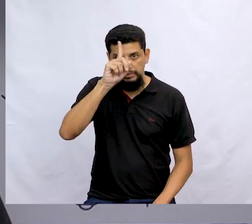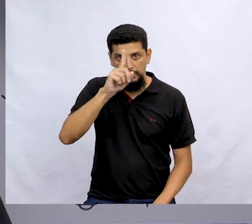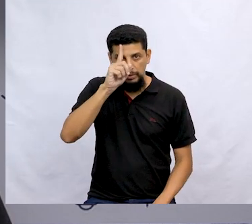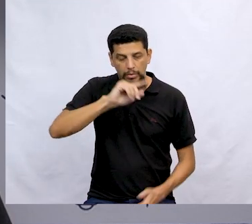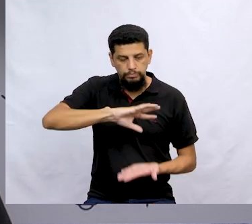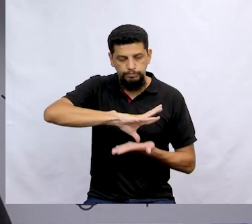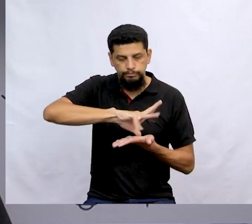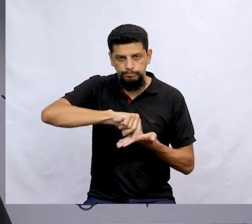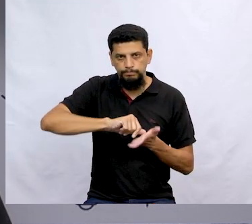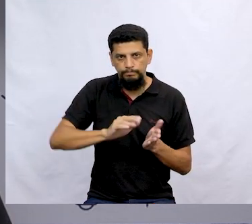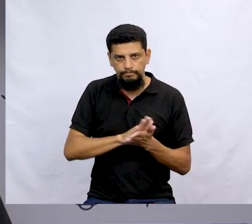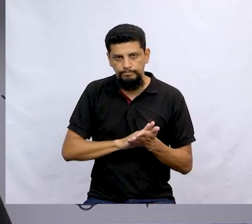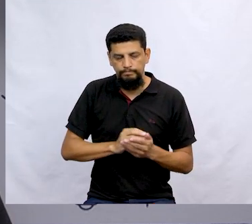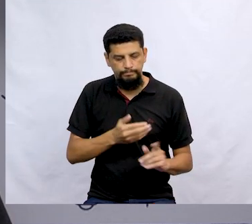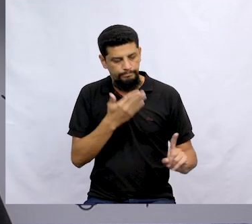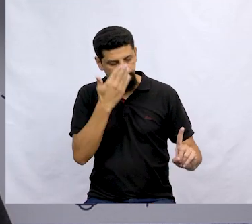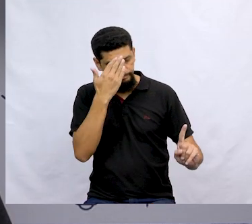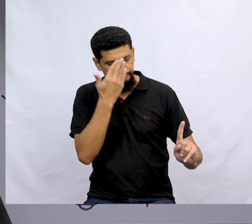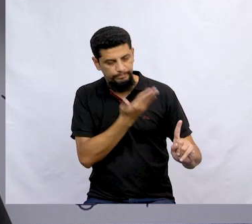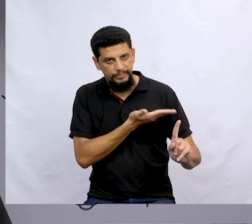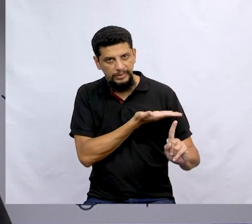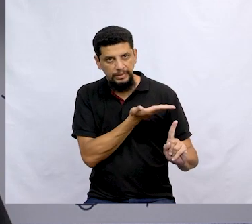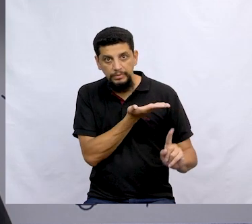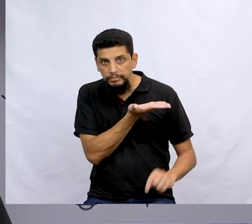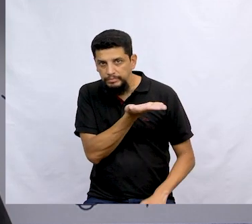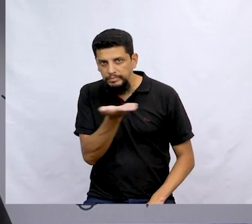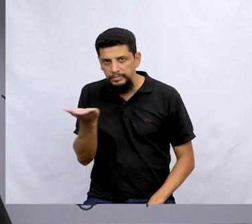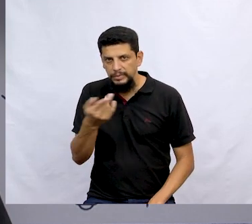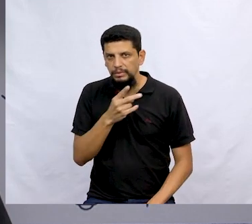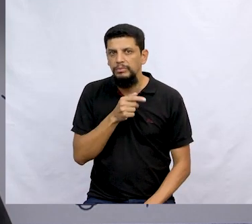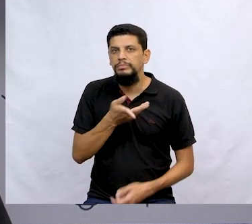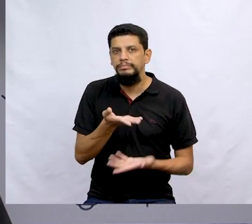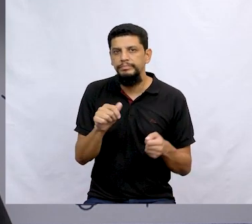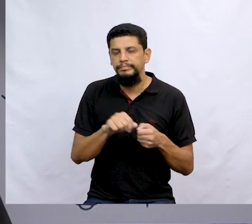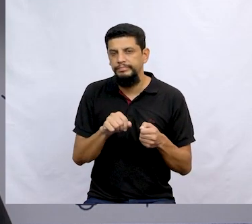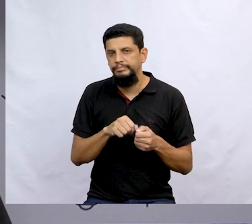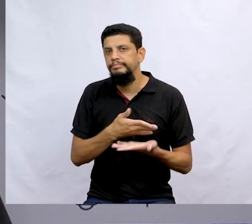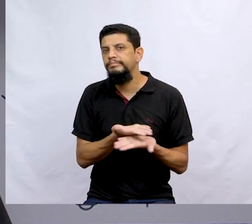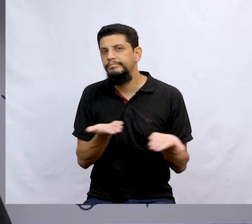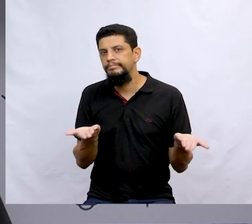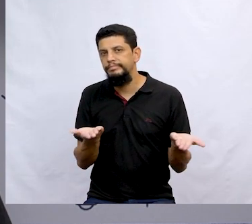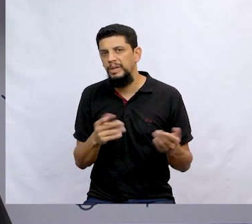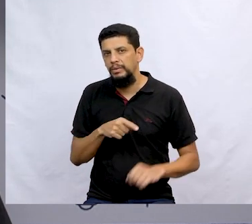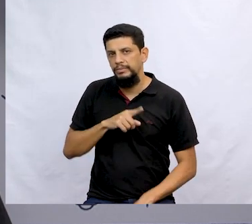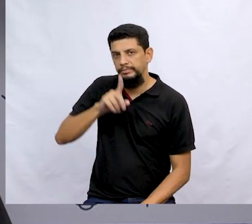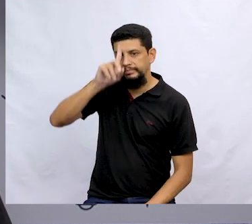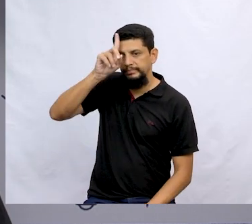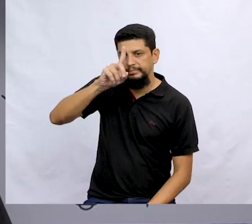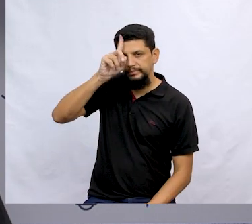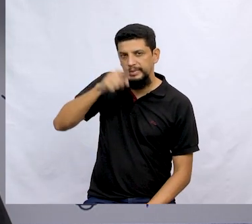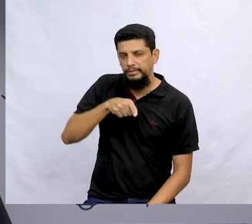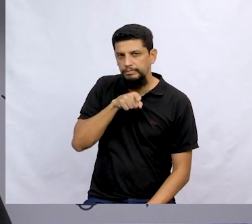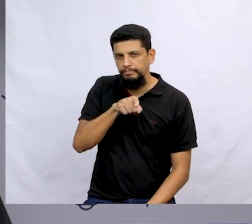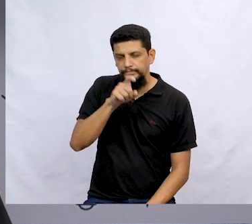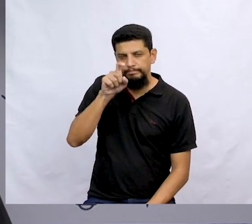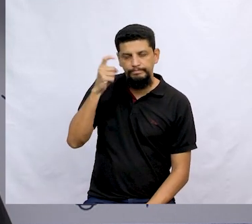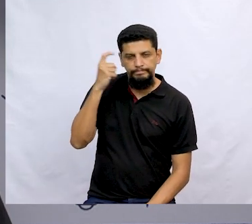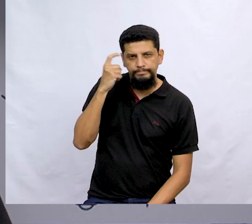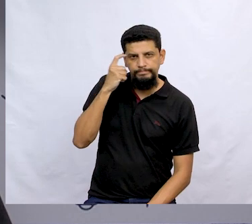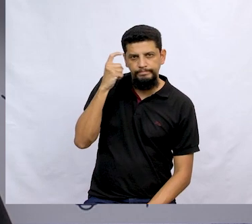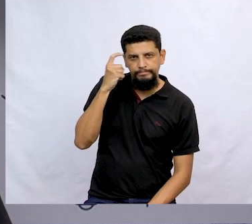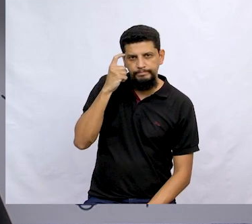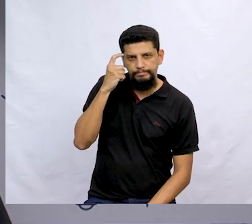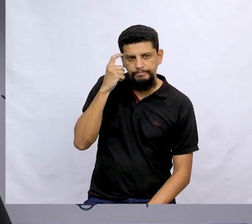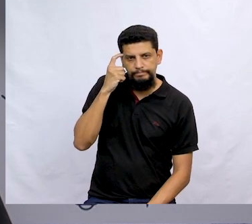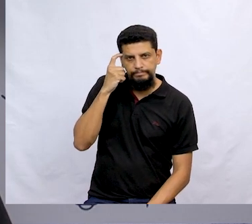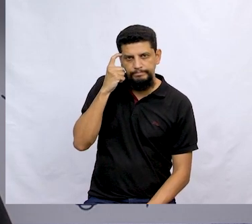não roubasse. Muito bem, Helena, obrigada. E você aí? O que você faria? Hein? O que você inventaria? Vou deixar você pensando e